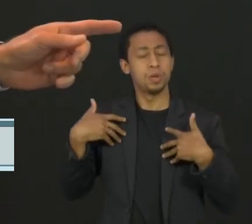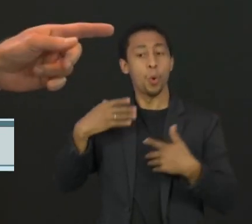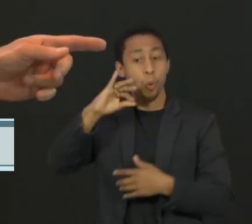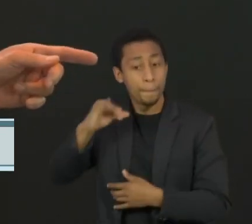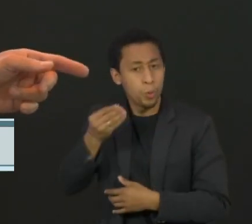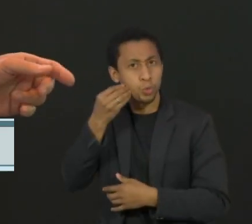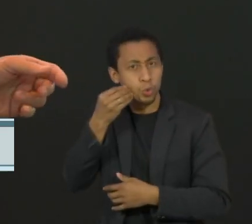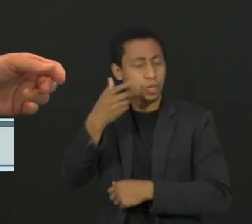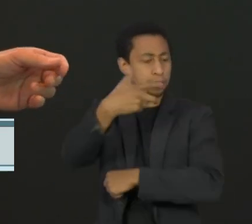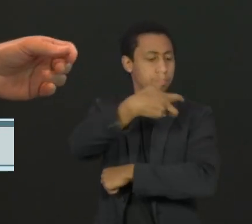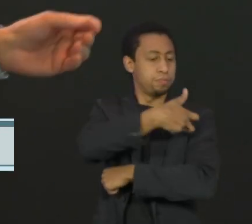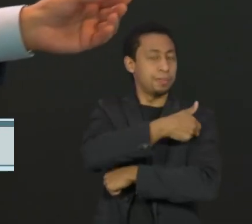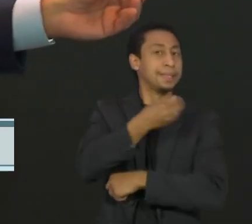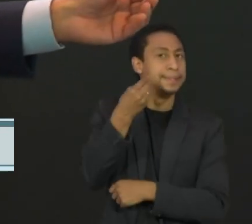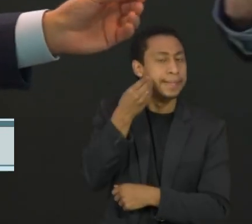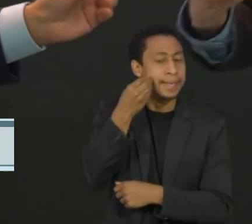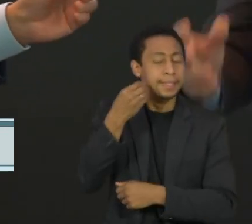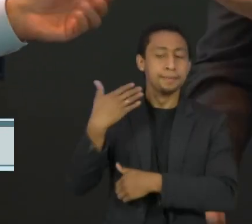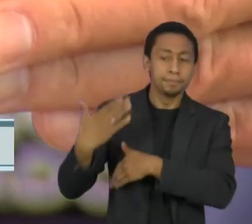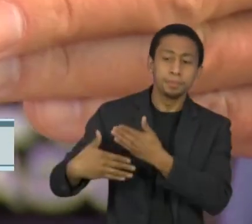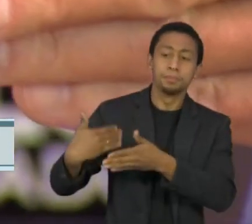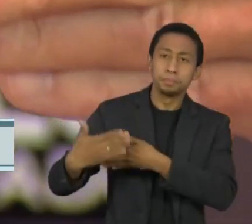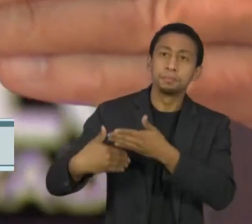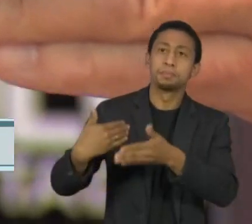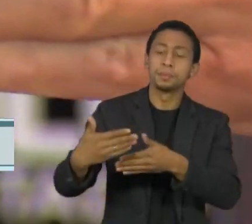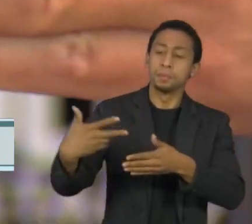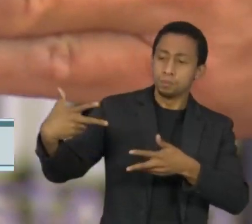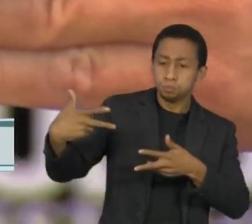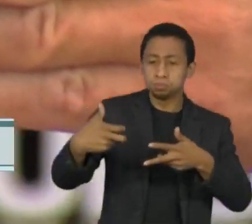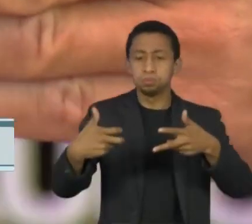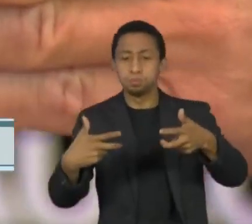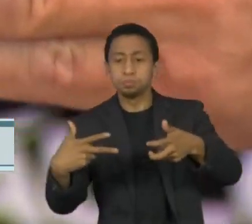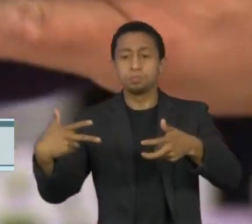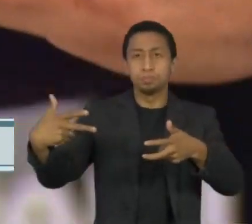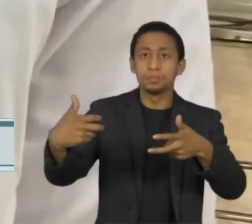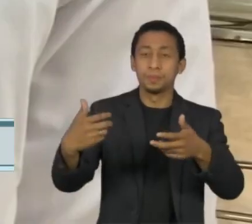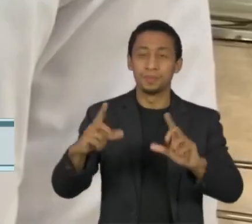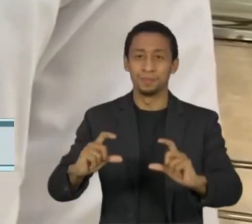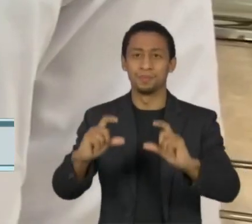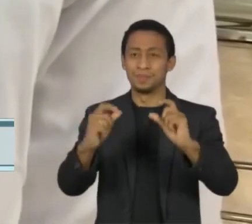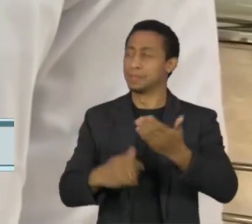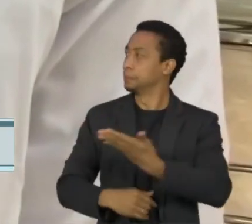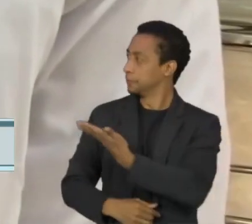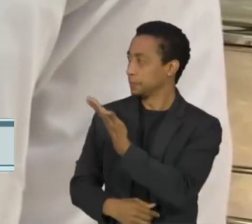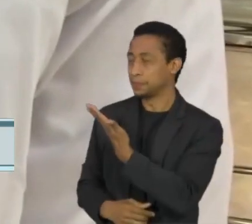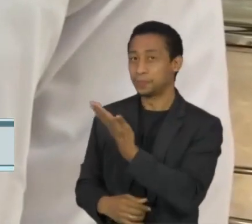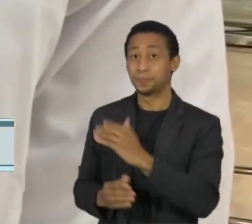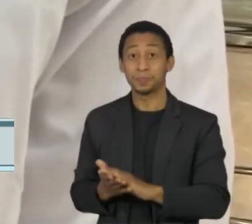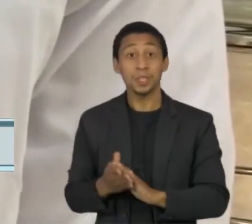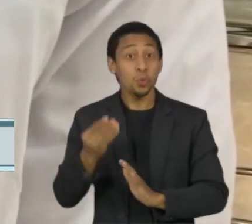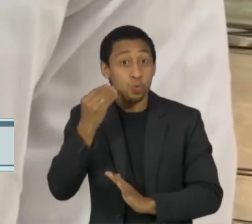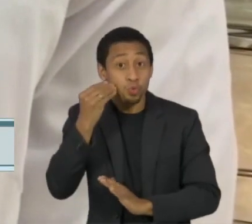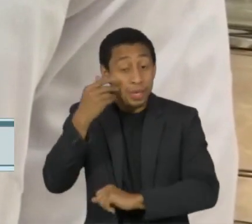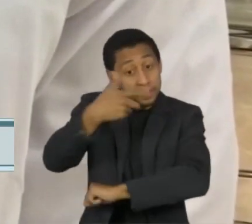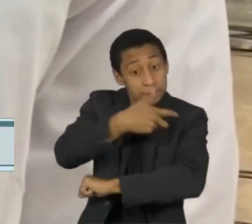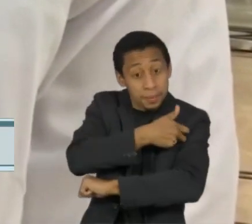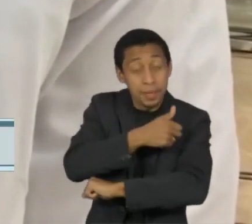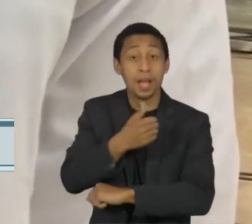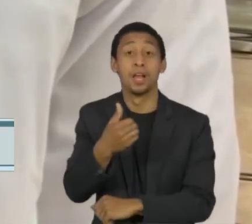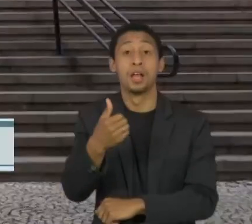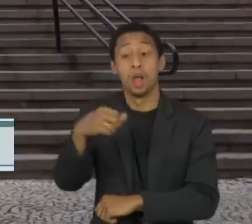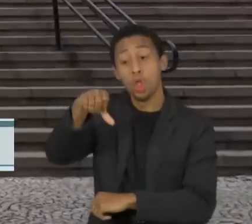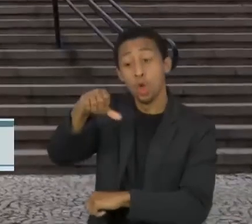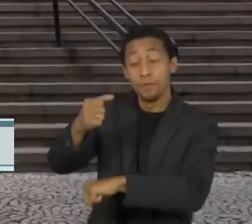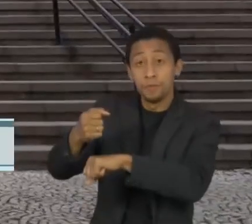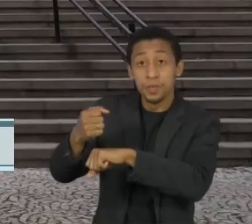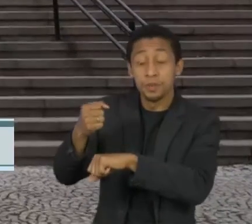desta vacina, que é esta aqui. Os testes vão incluir 9 mil profissionais da saúde